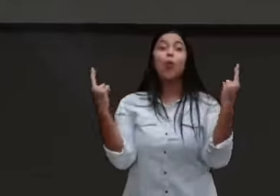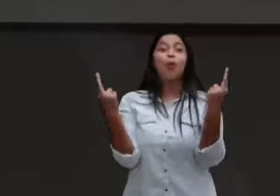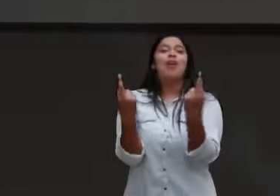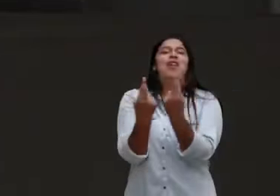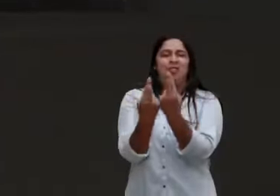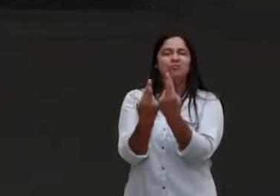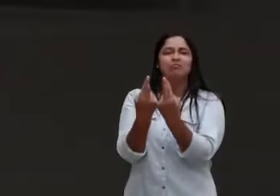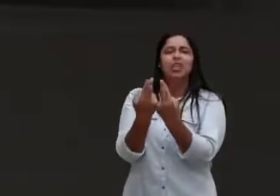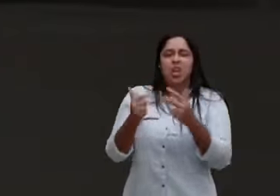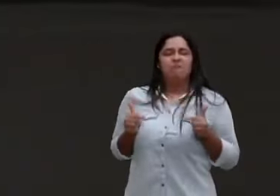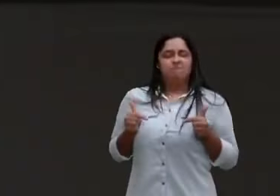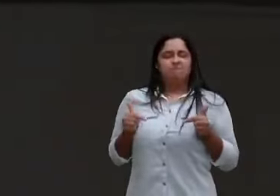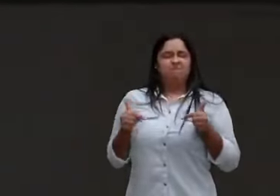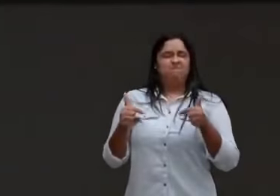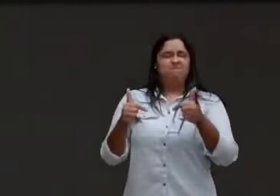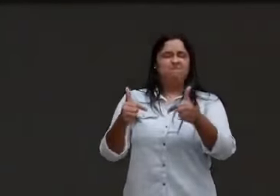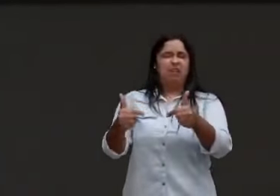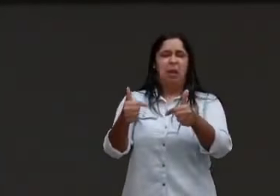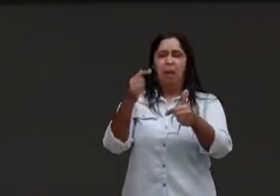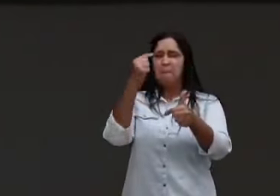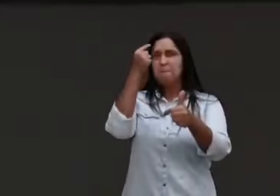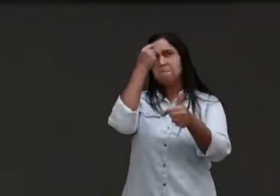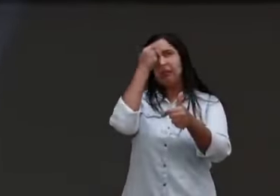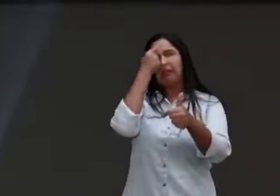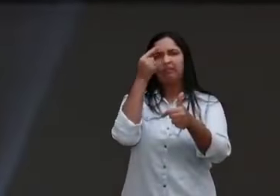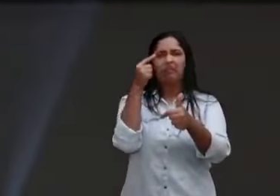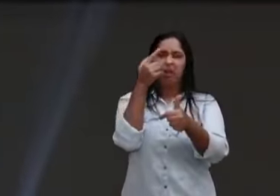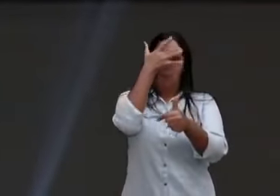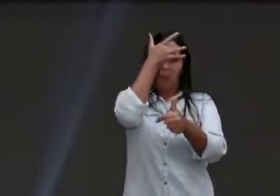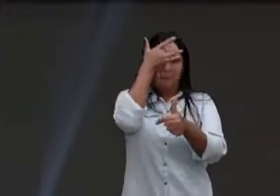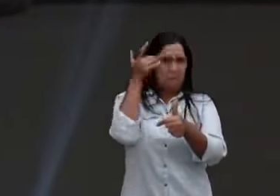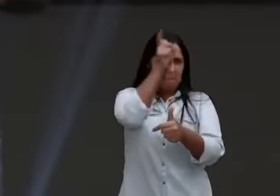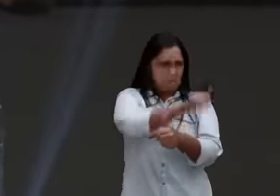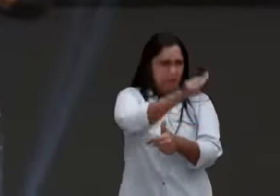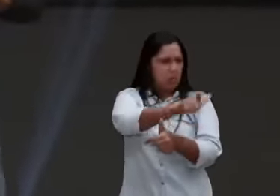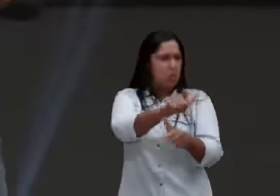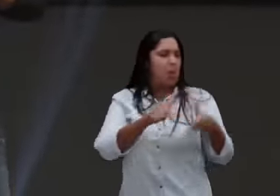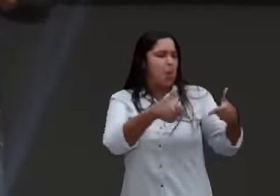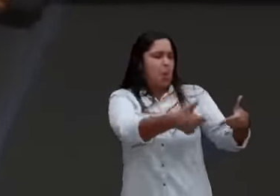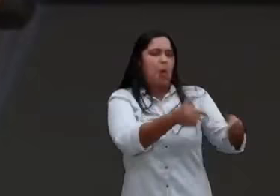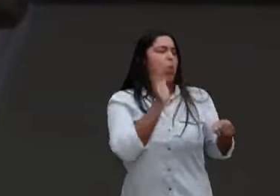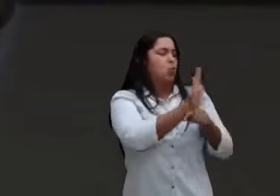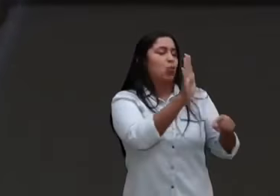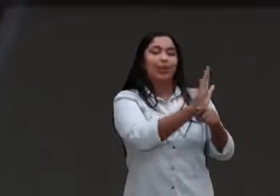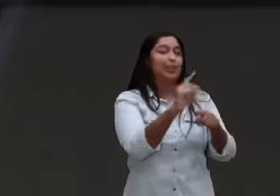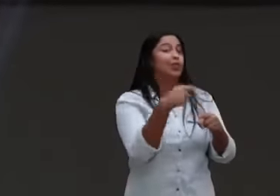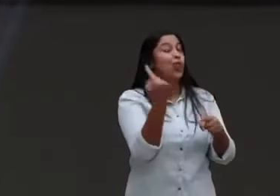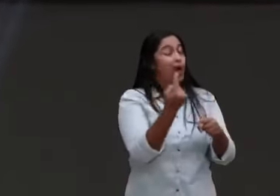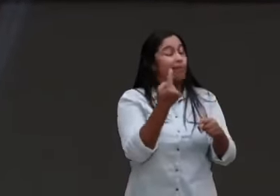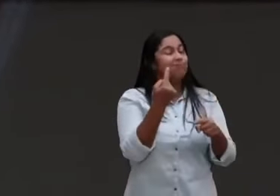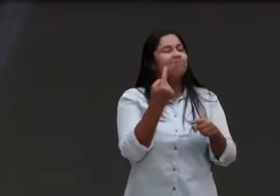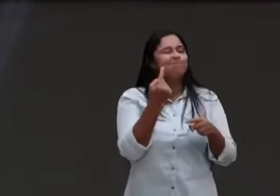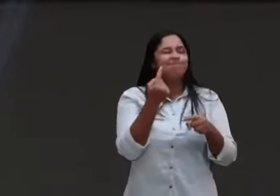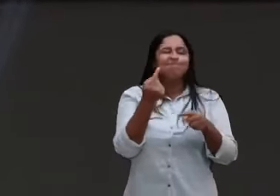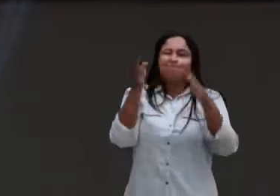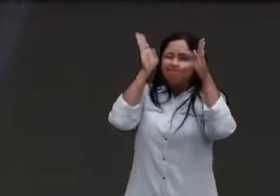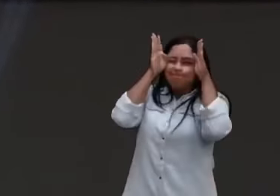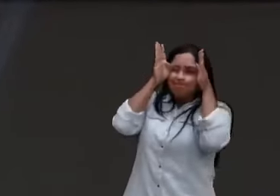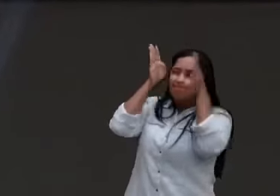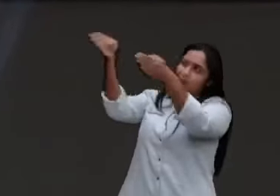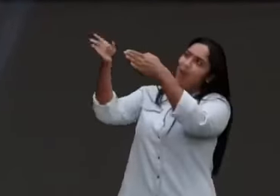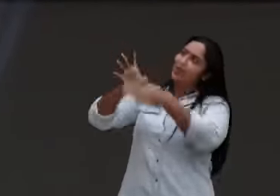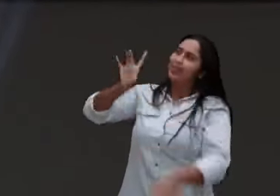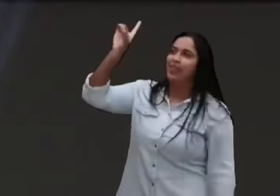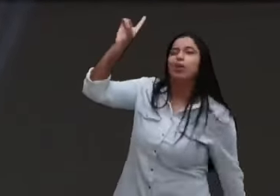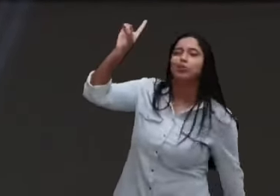A gente não pode ter a perspectiva, vou fazer para você, porque você vai me corresponder. Senão a gente vai começar a ser seletivo e fazer só para